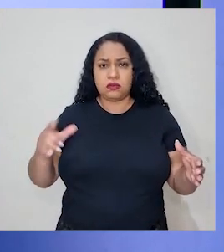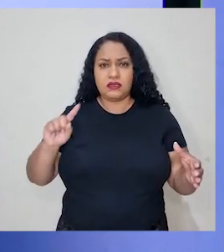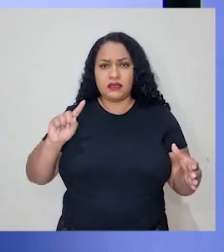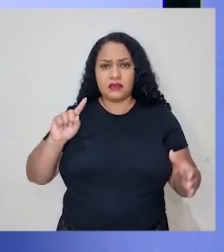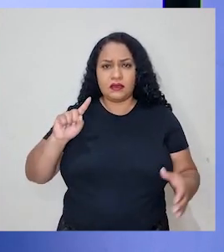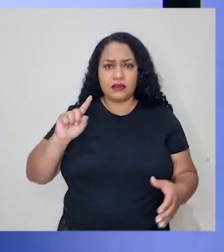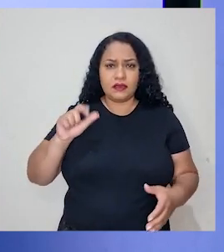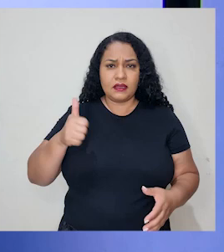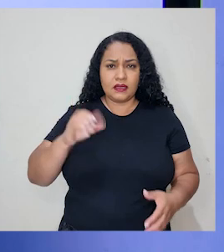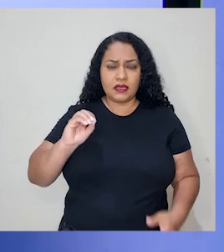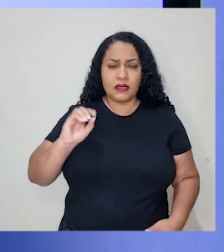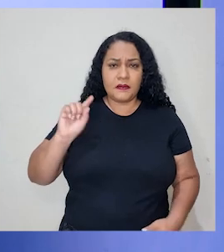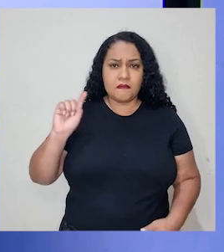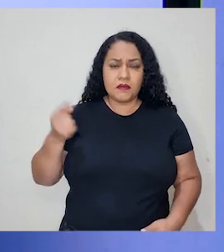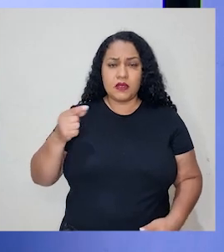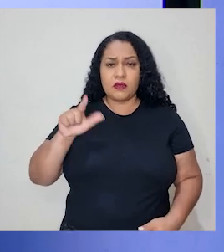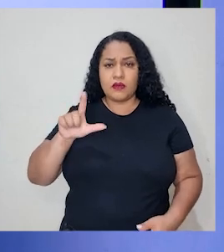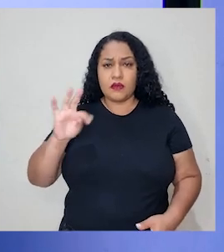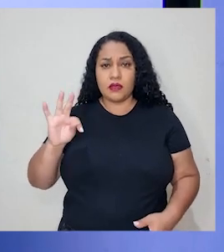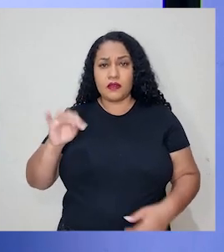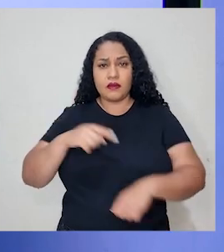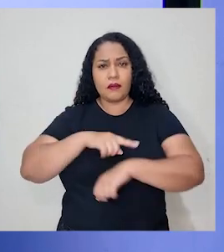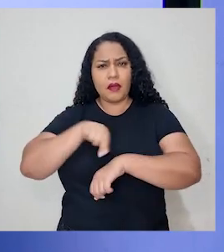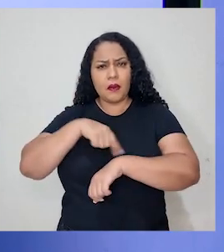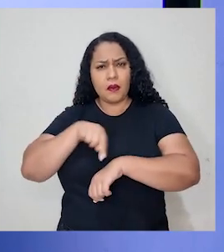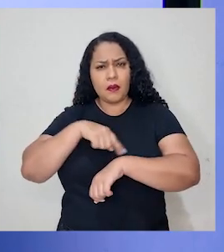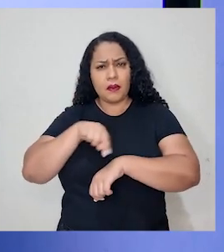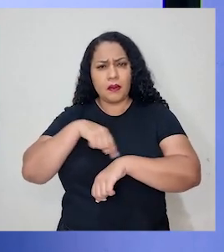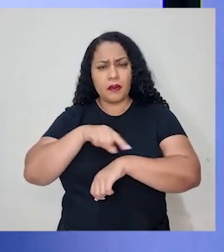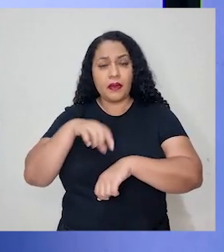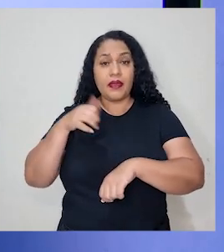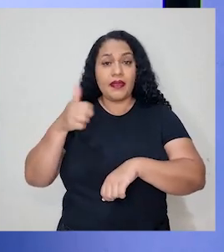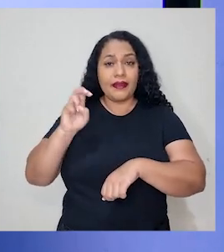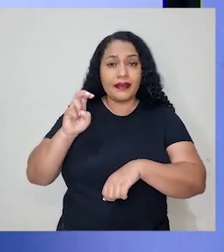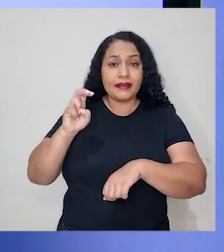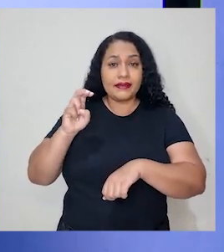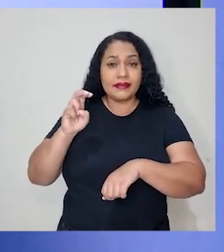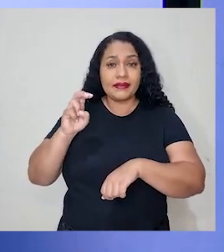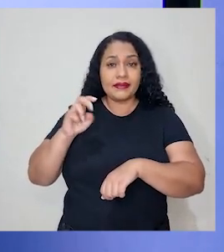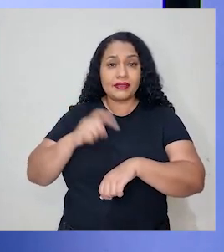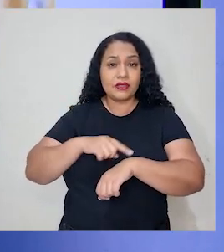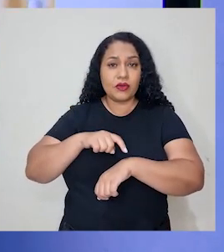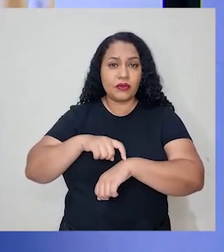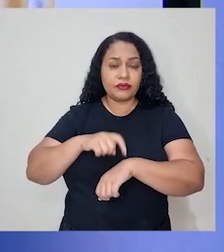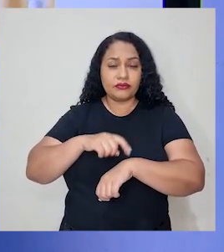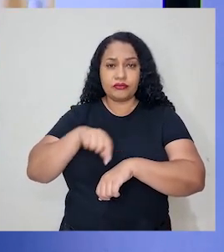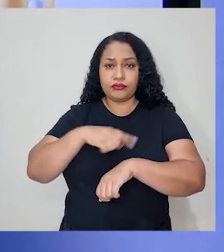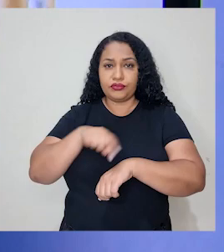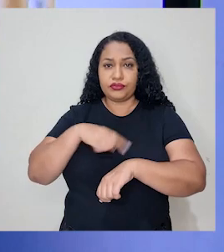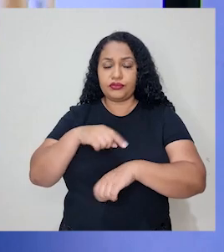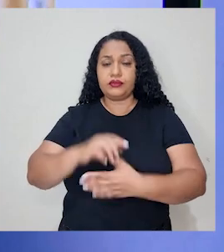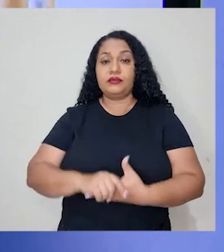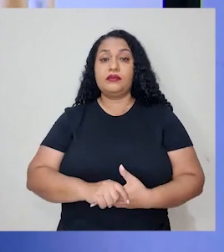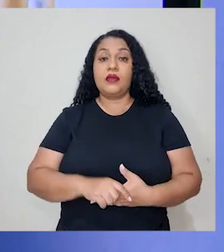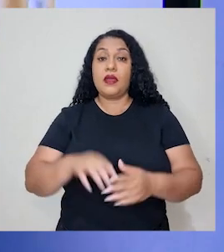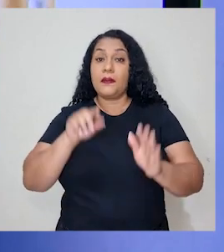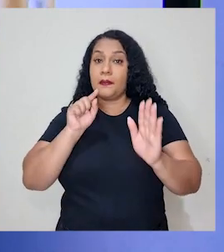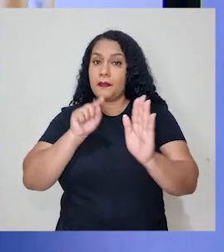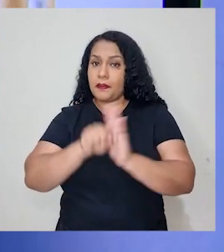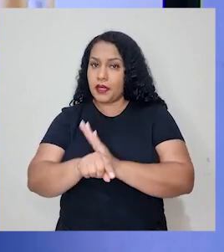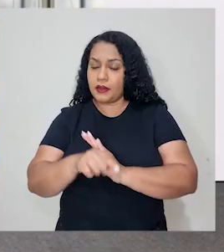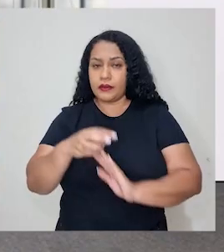15 horas para ser enchida com aquela torneira. Legal? Exercício 3.